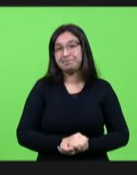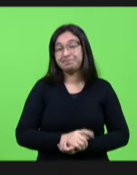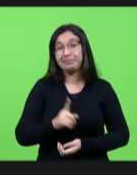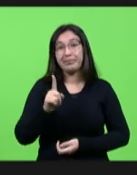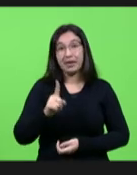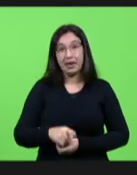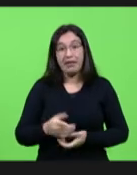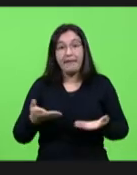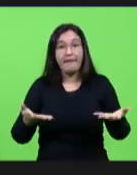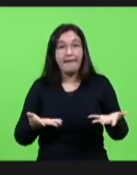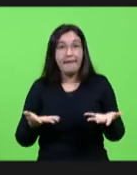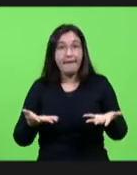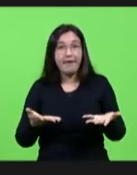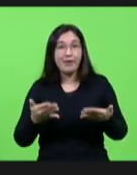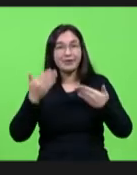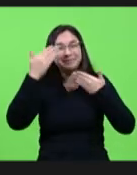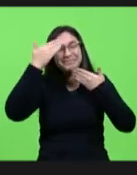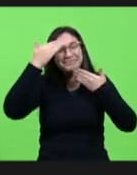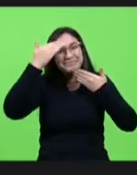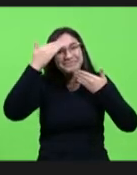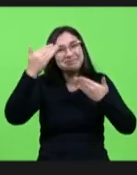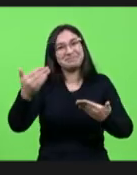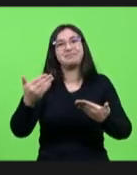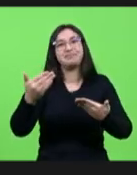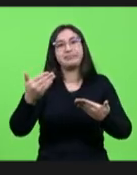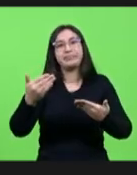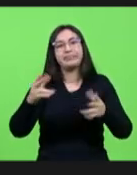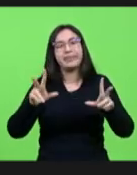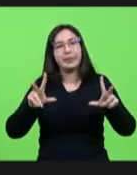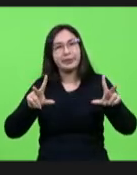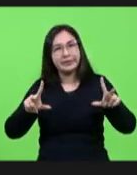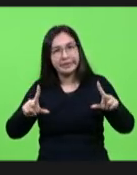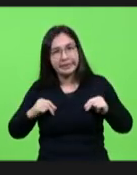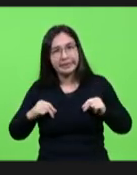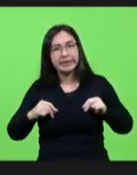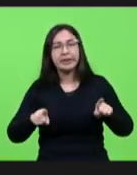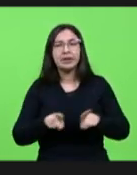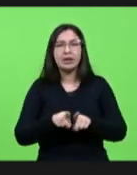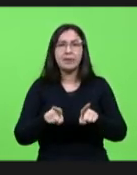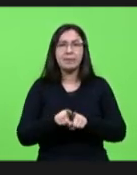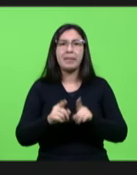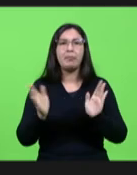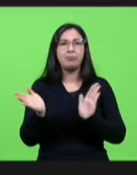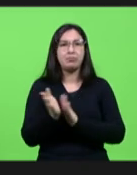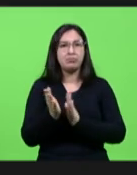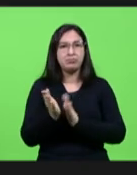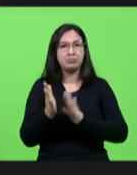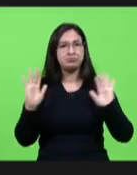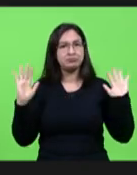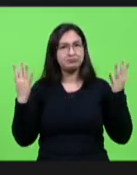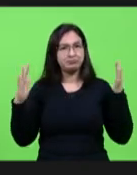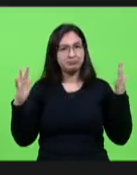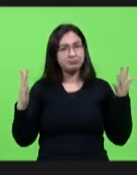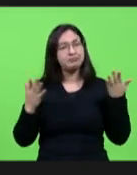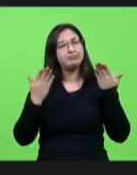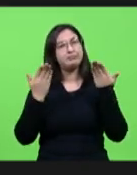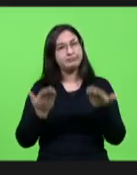de gratidão de reconhecimento e de parabenizar a